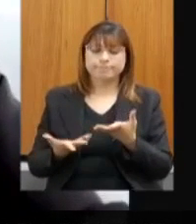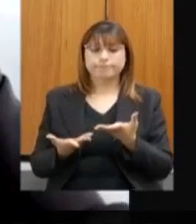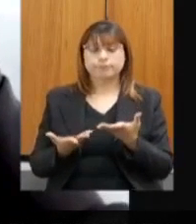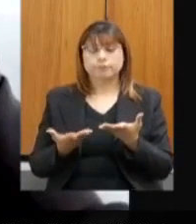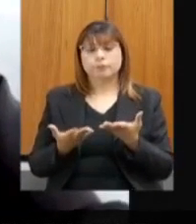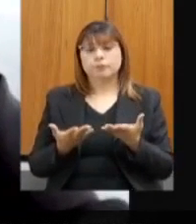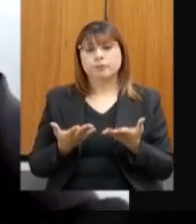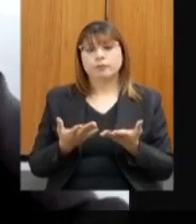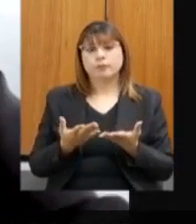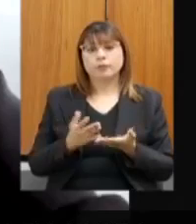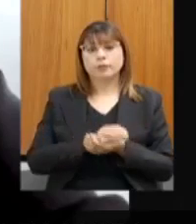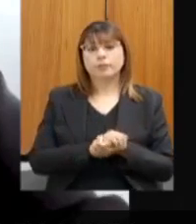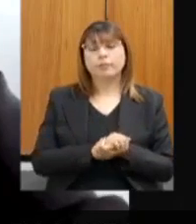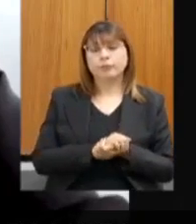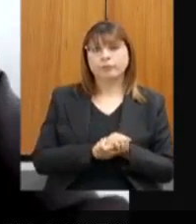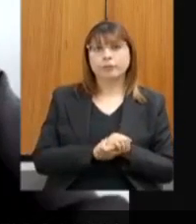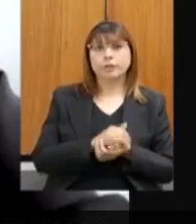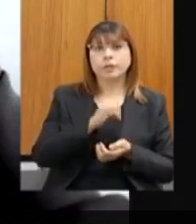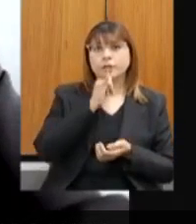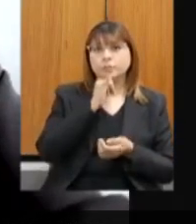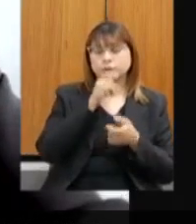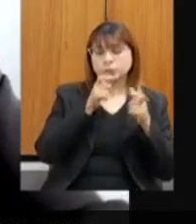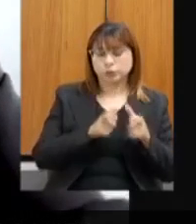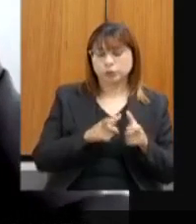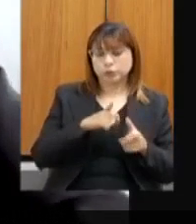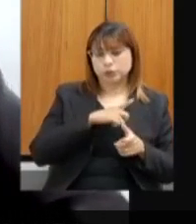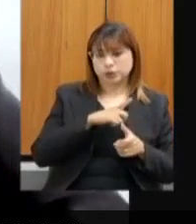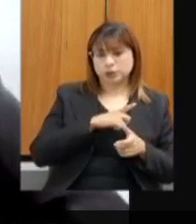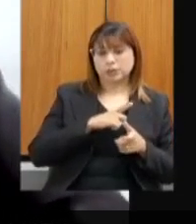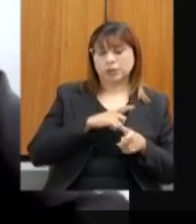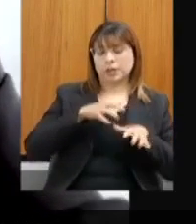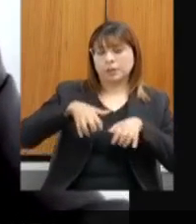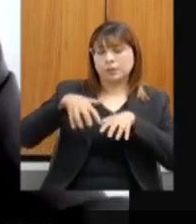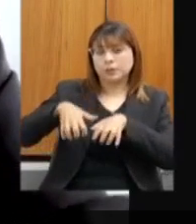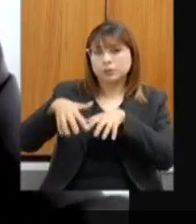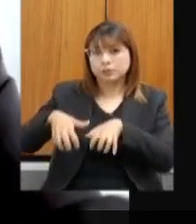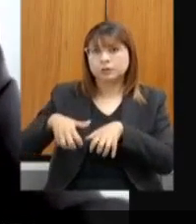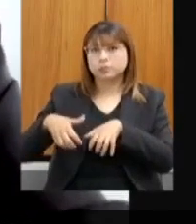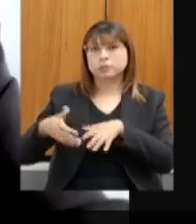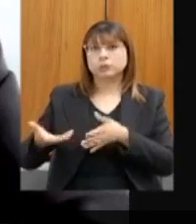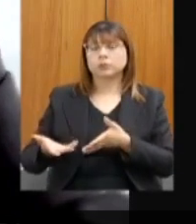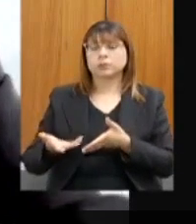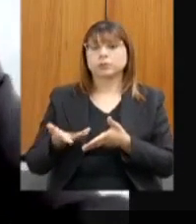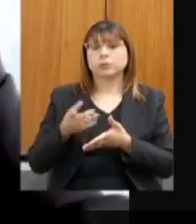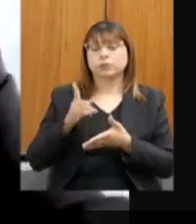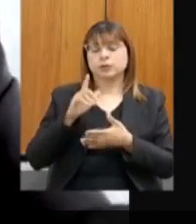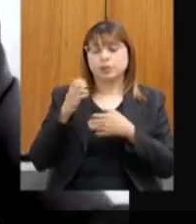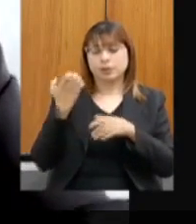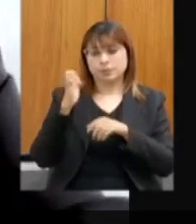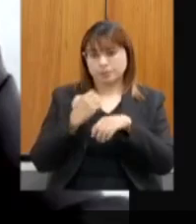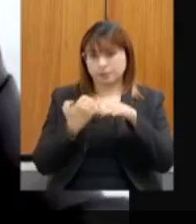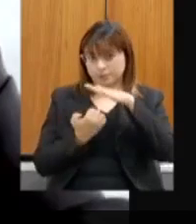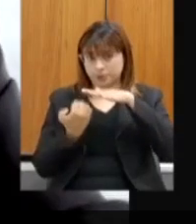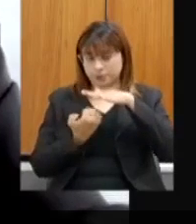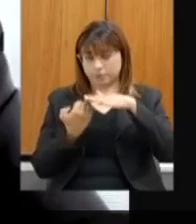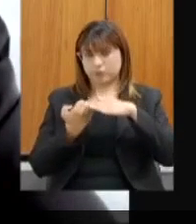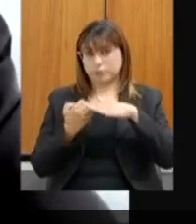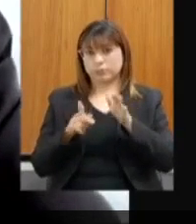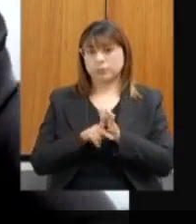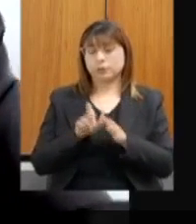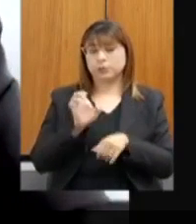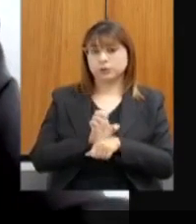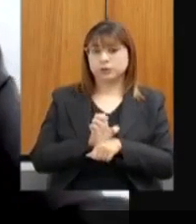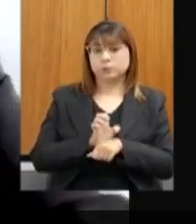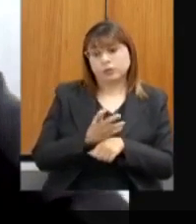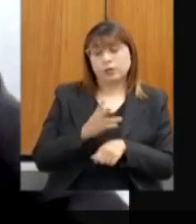quadrilátero ferrífero, onde a mineração é muito complexa, nós devíamos ter empresa estatal. A Vale deveria perder